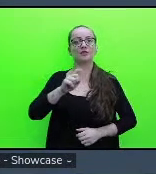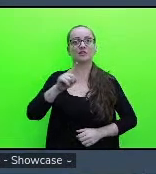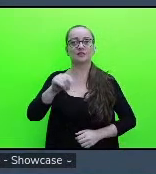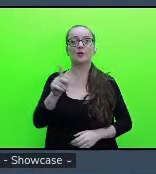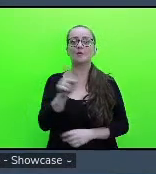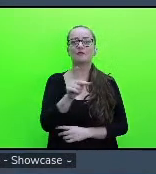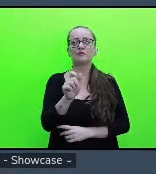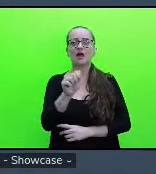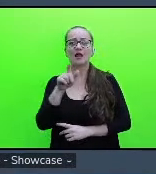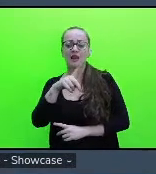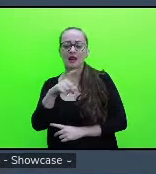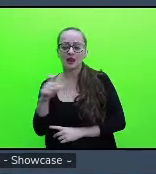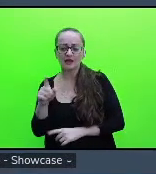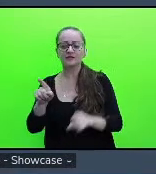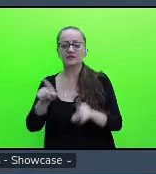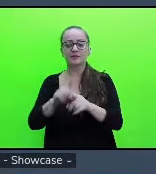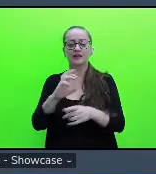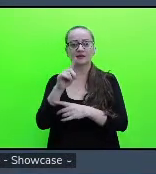professora Catarina